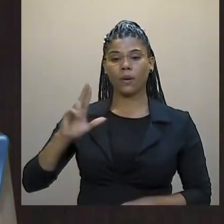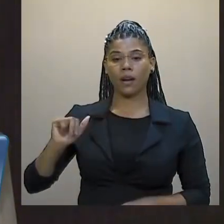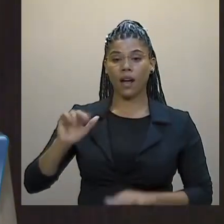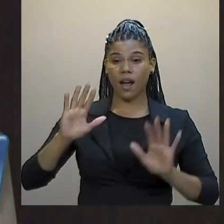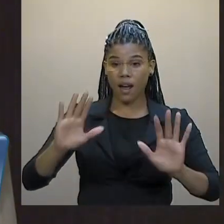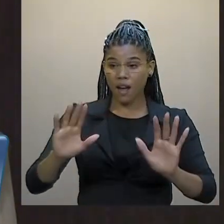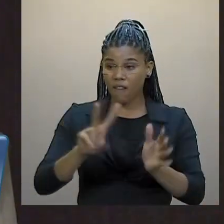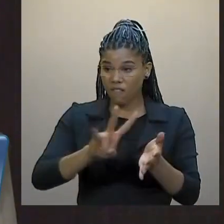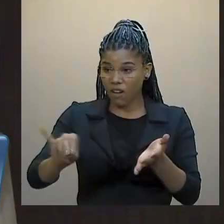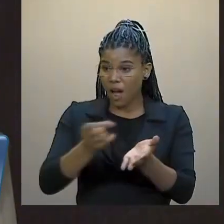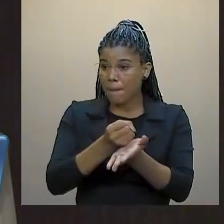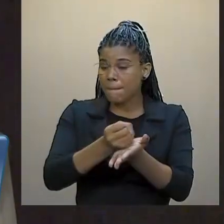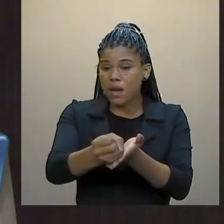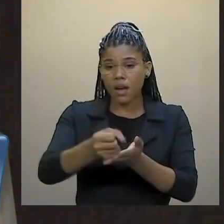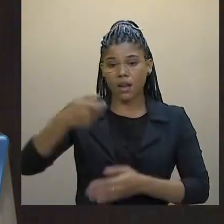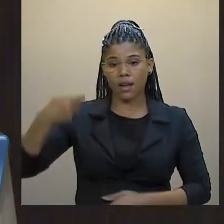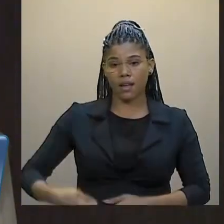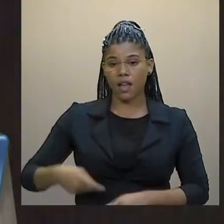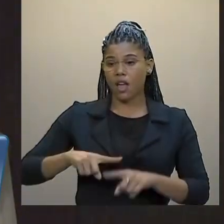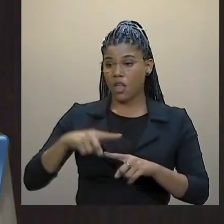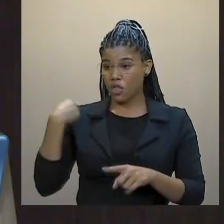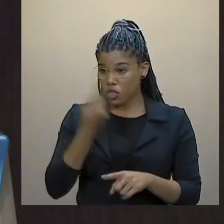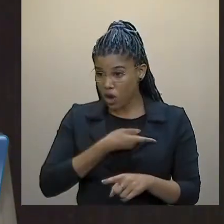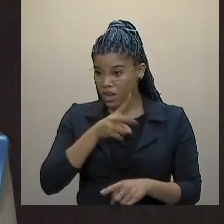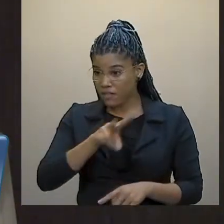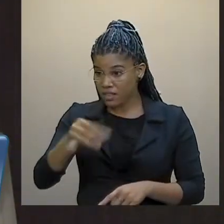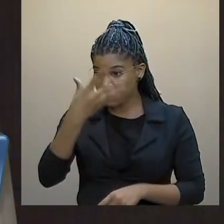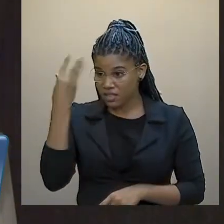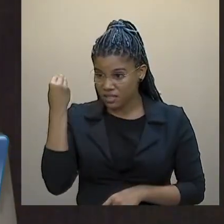passar, mas nós não esqueceremos o que vocês estão fazendo agora. Obrigado. Obrigado. Obrigado.